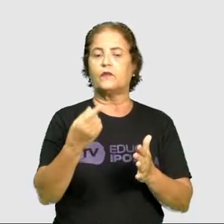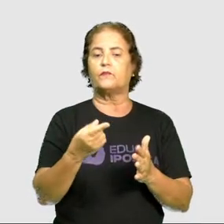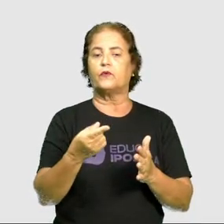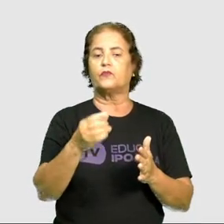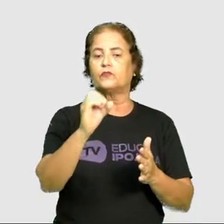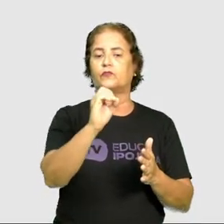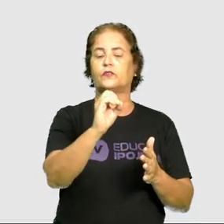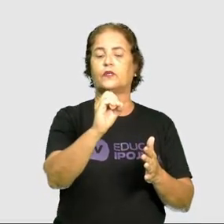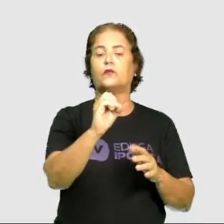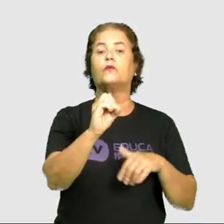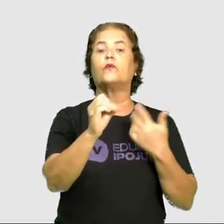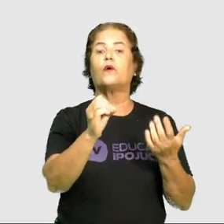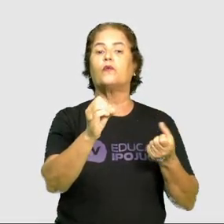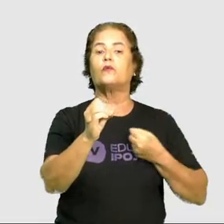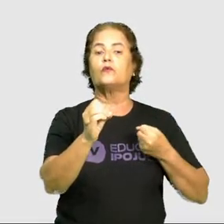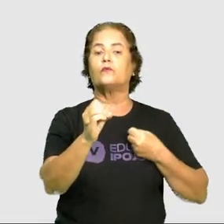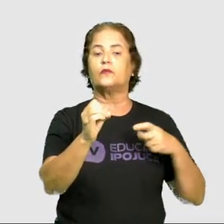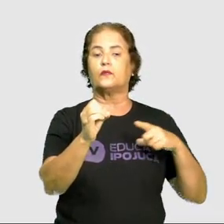que vem?